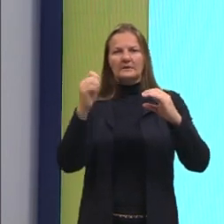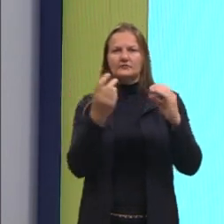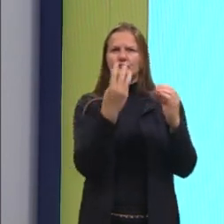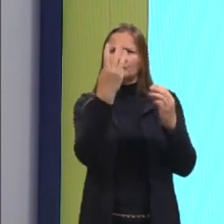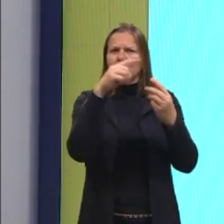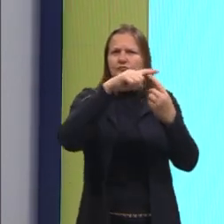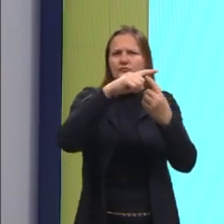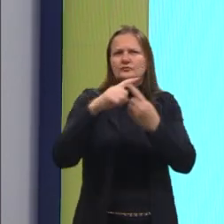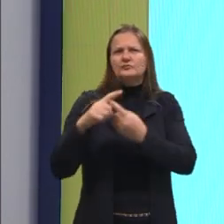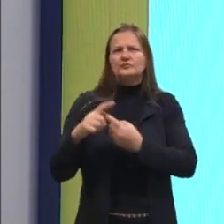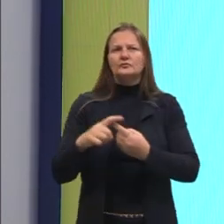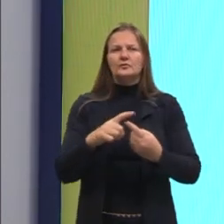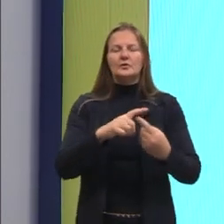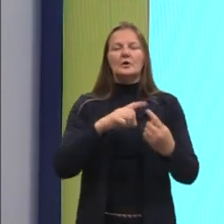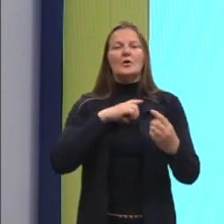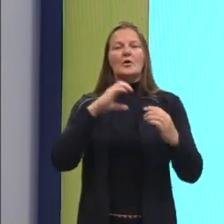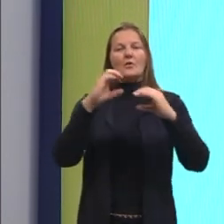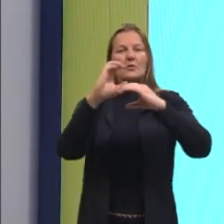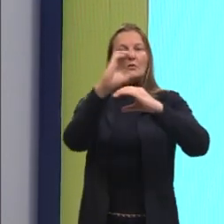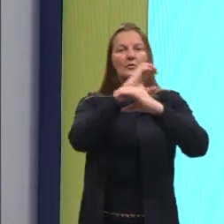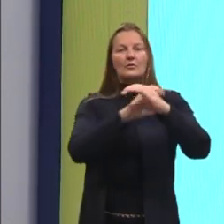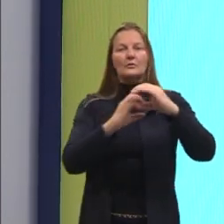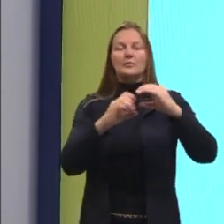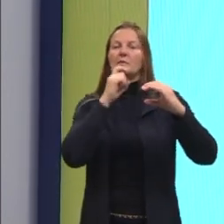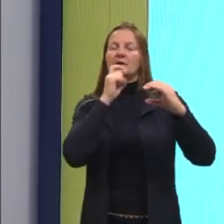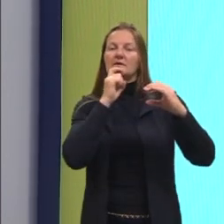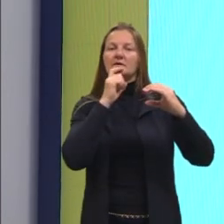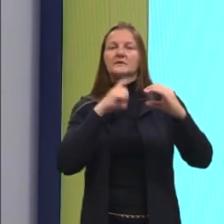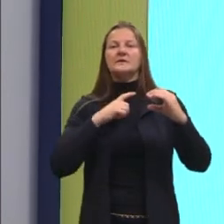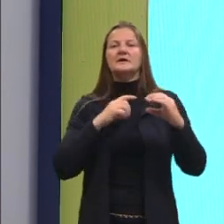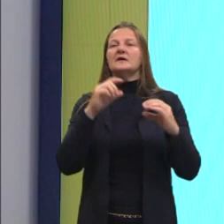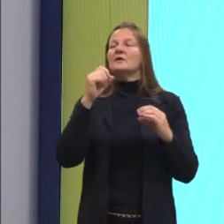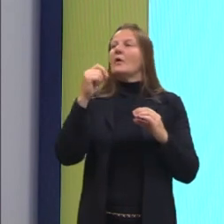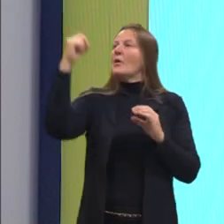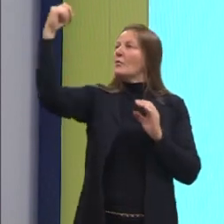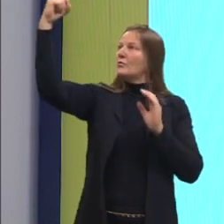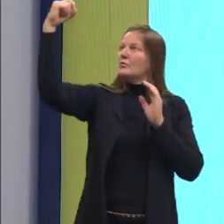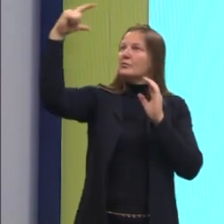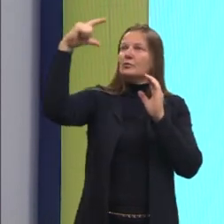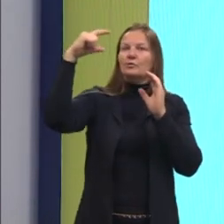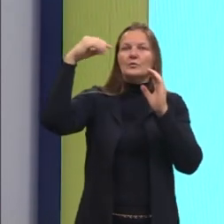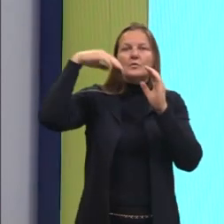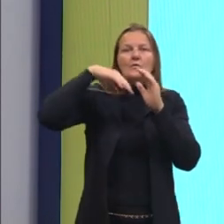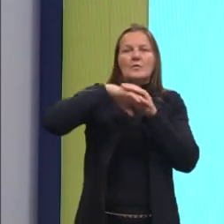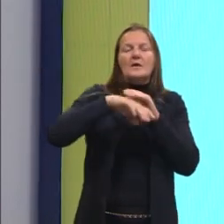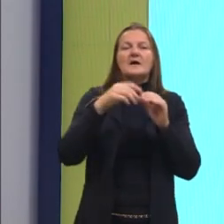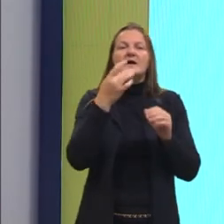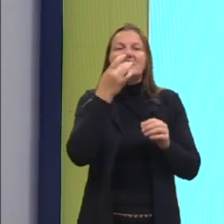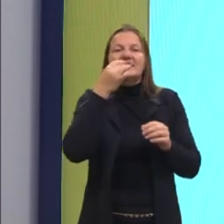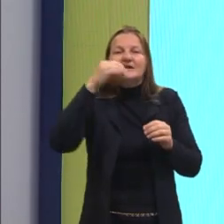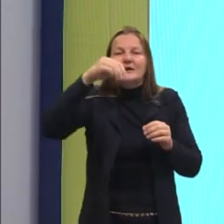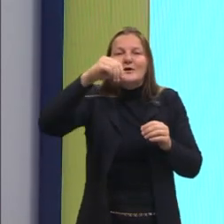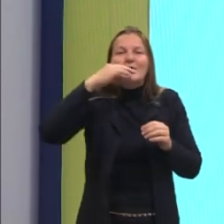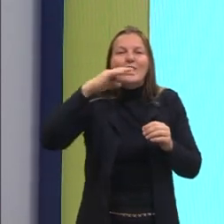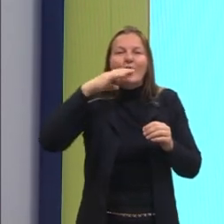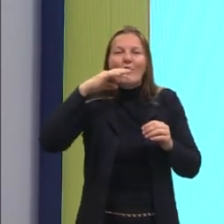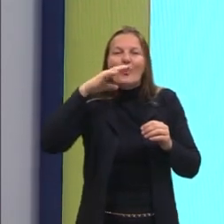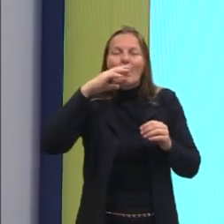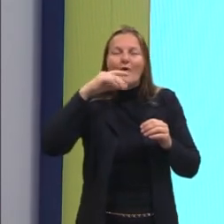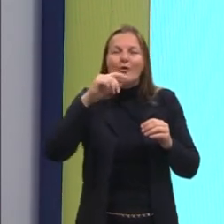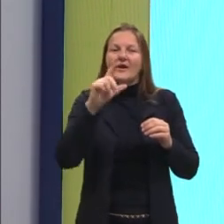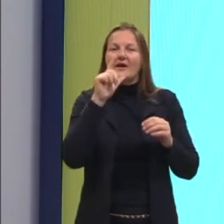O cloroplasto, ele vai conter a clorofila, o pigmento responsável pela